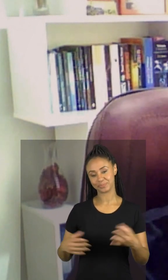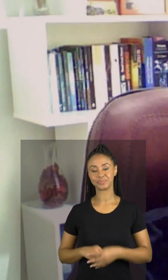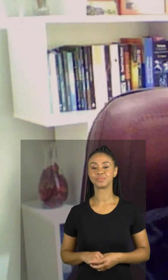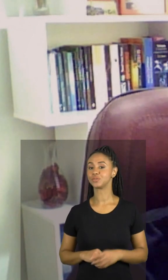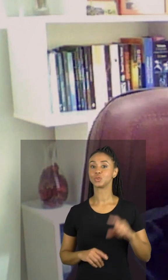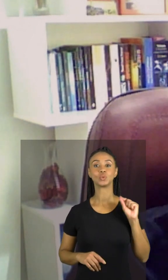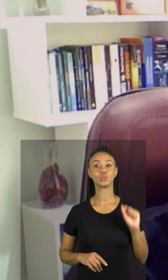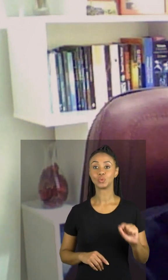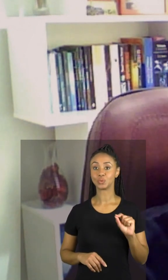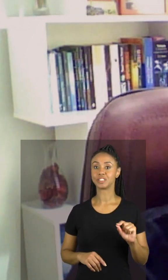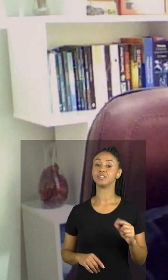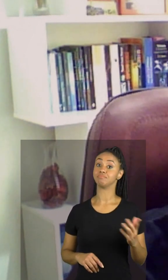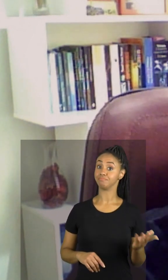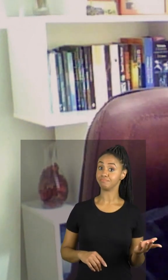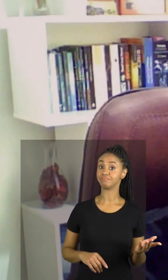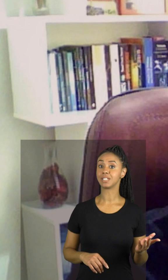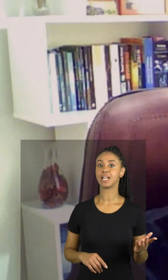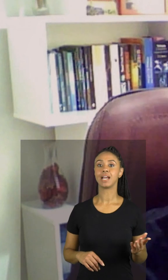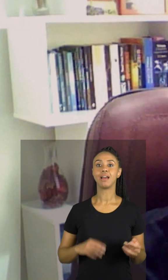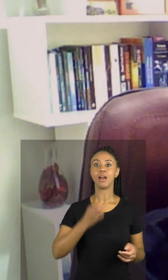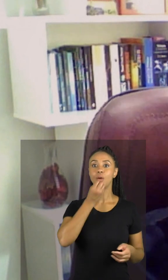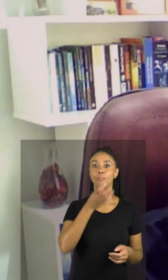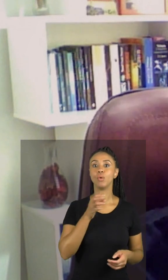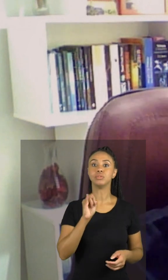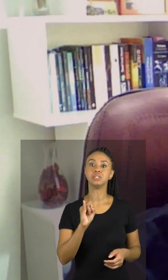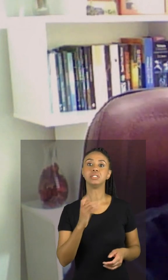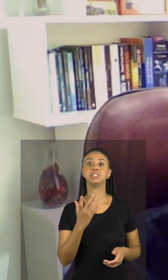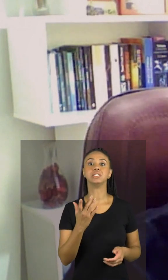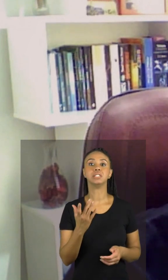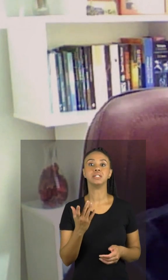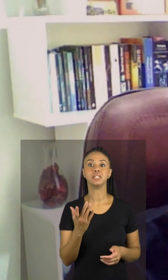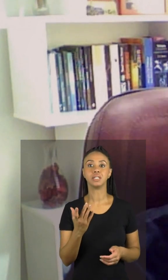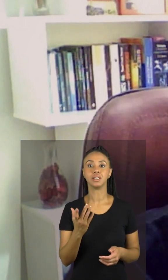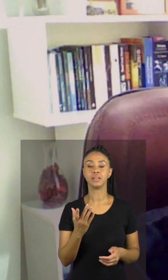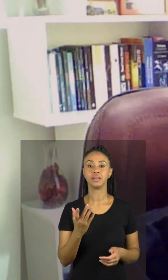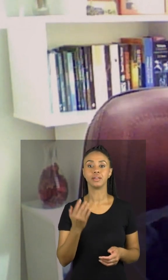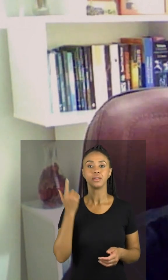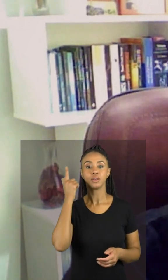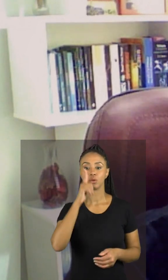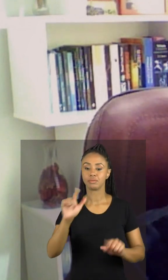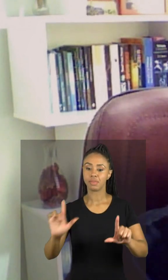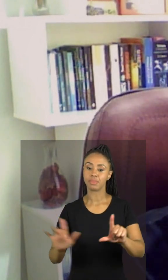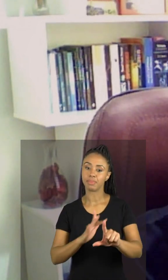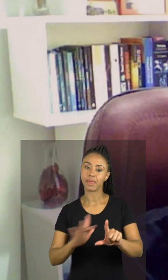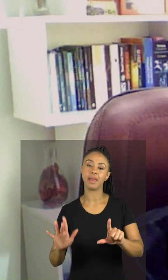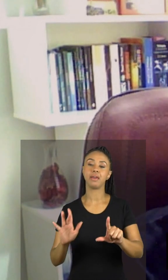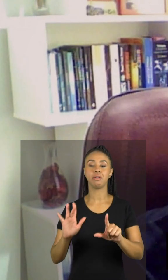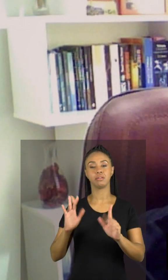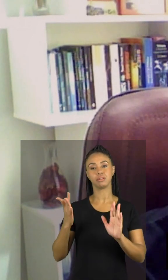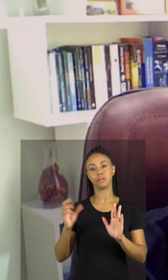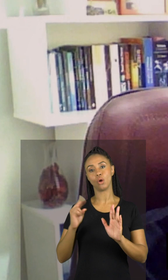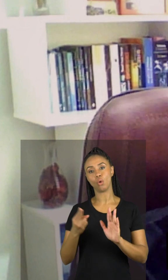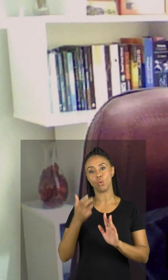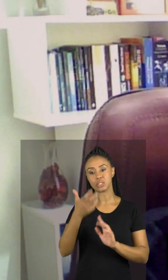né? E seria muito interessante se afastar das telas até antes aí das 20 horas. Esse